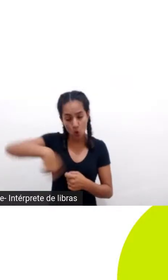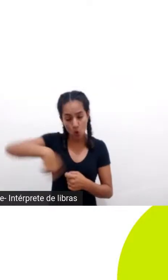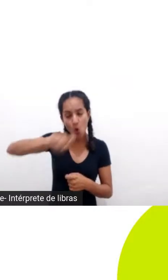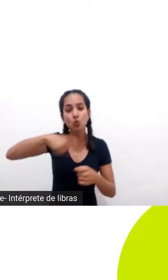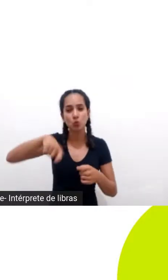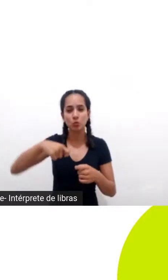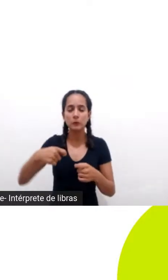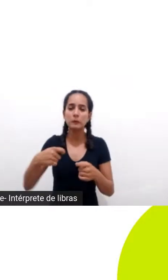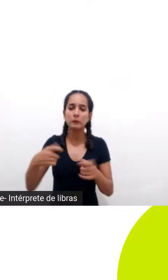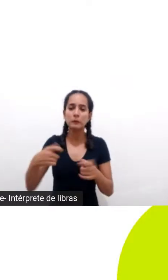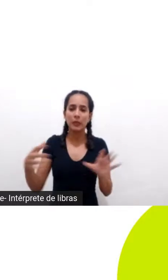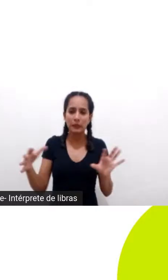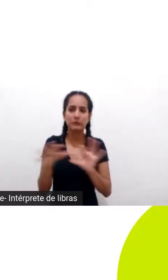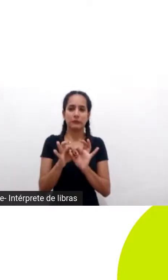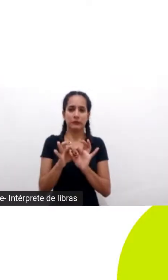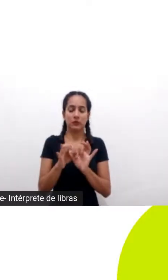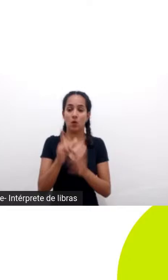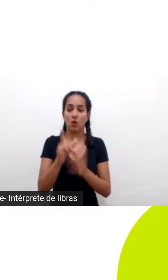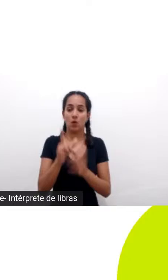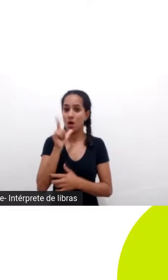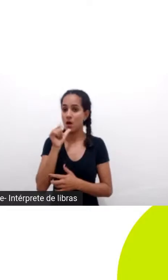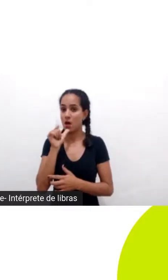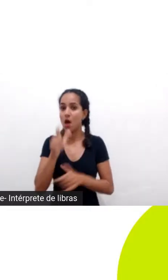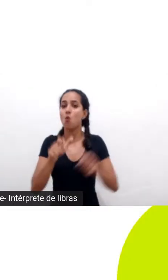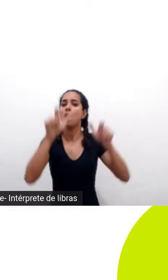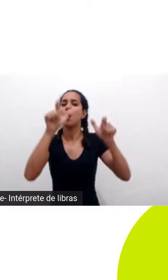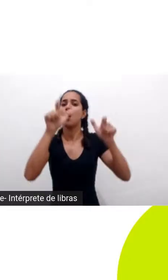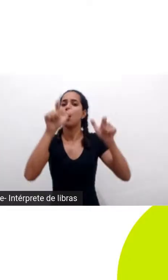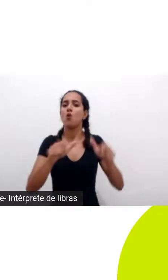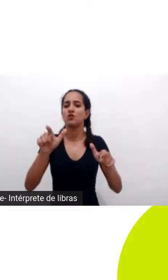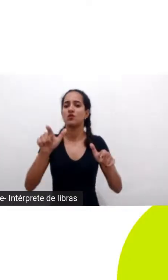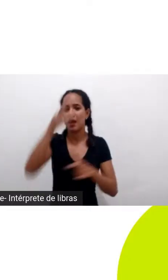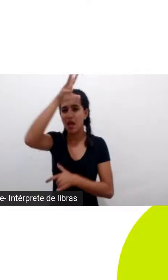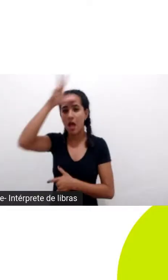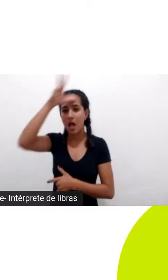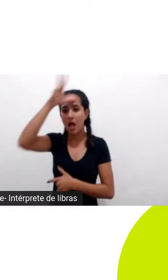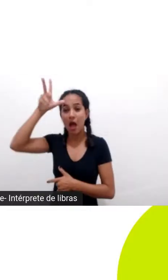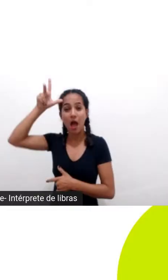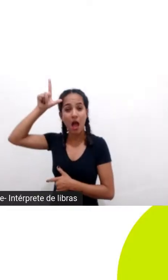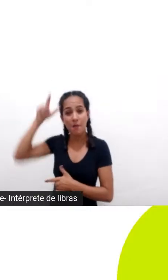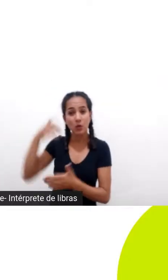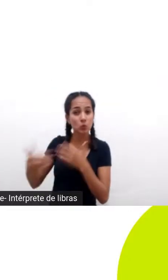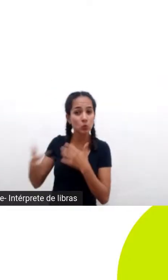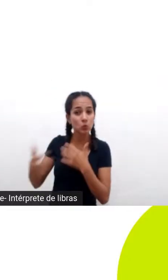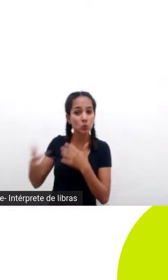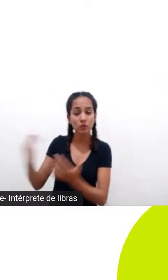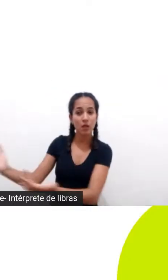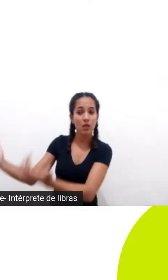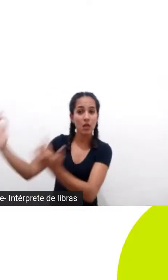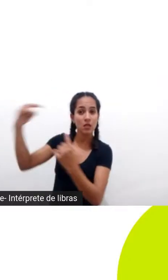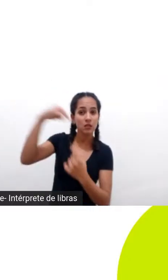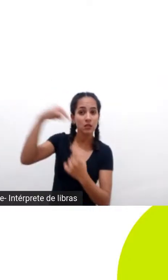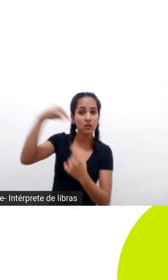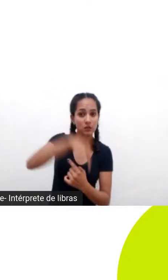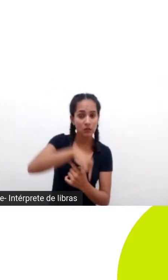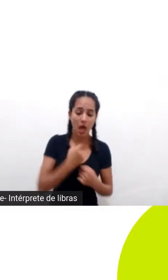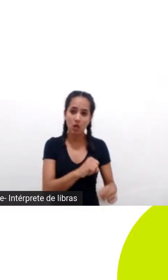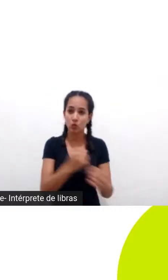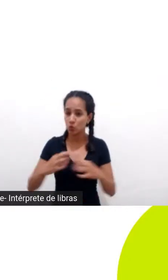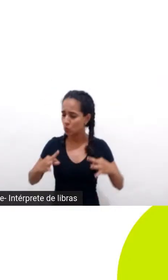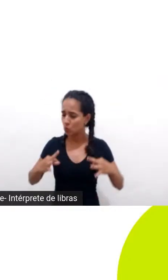gente bebe na nossa torneira vem da Amazônia o banho que a gente toma vem da Amazônia a água que a gente usa para lavar o nosso quintal vem da Amazônia